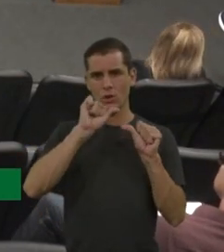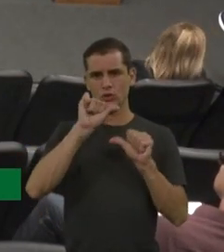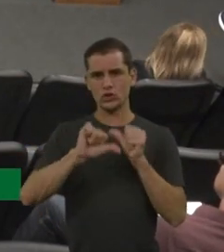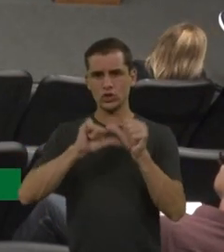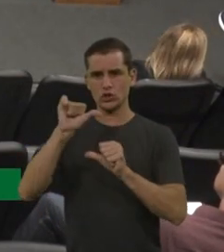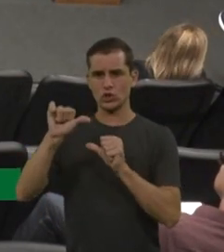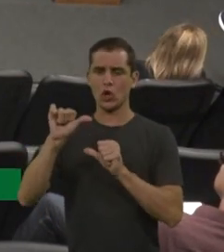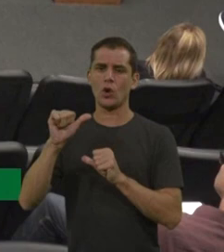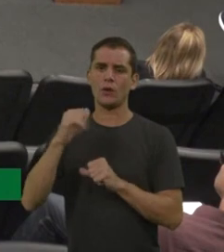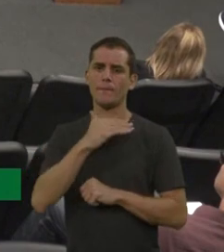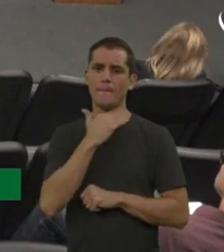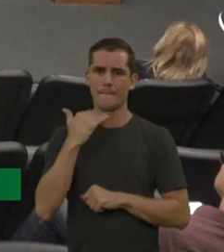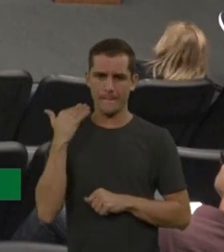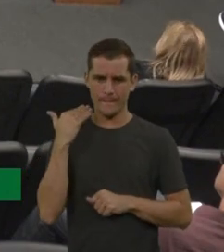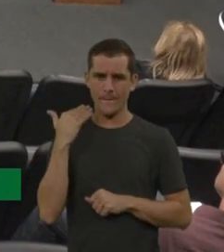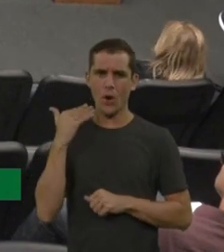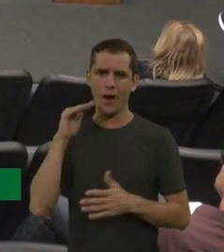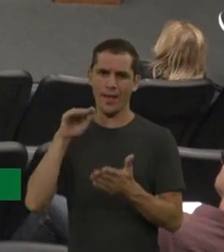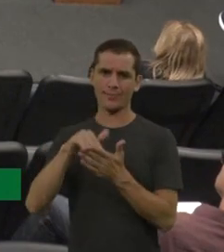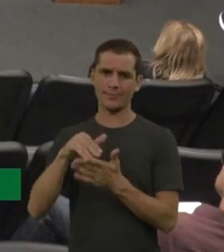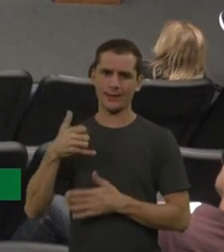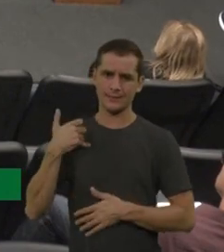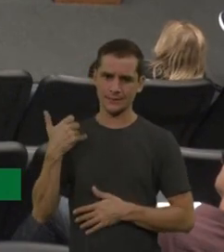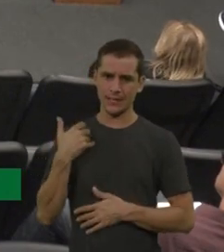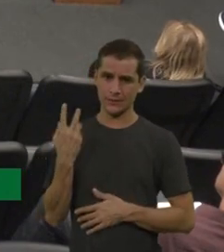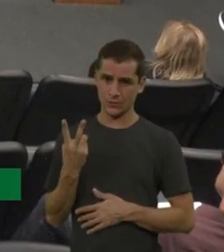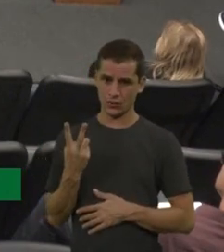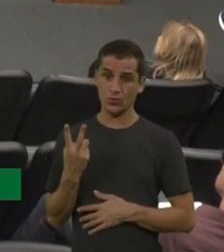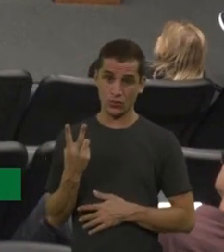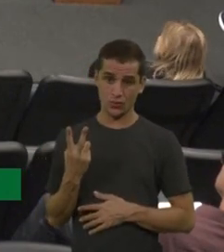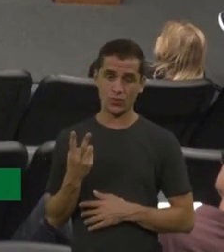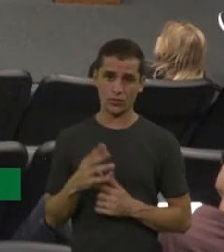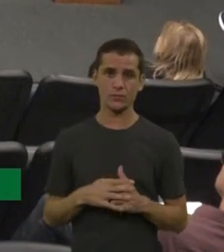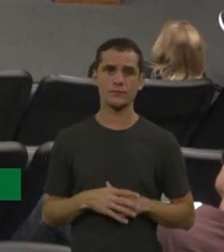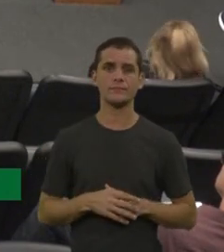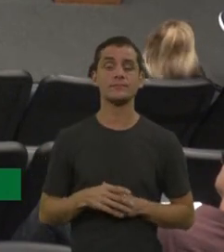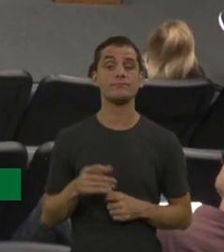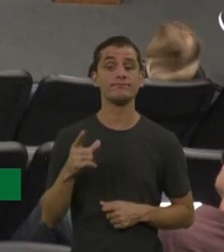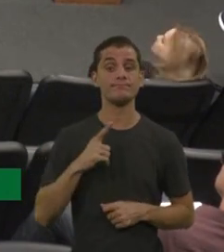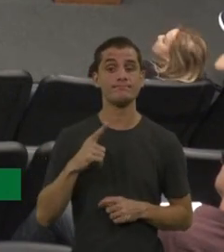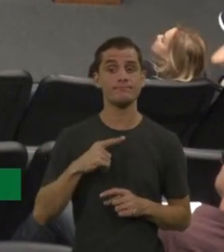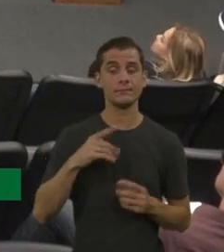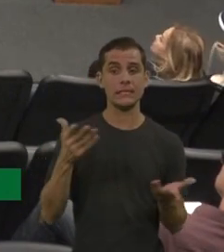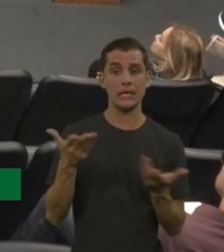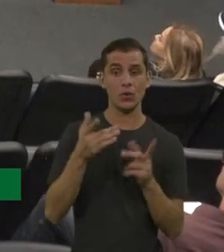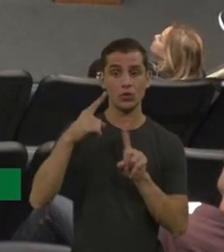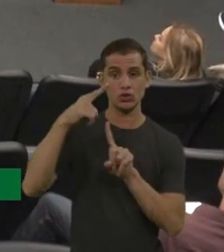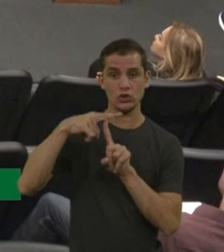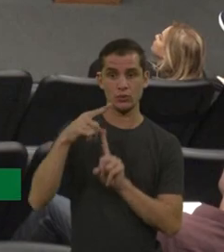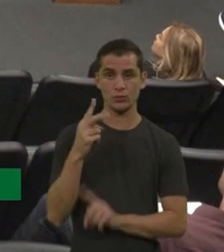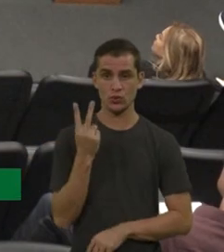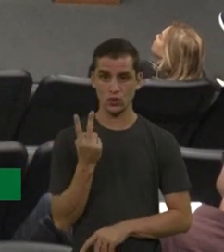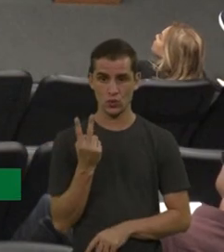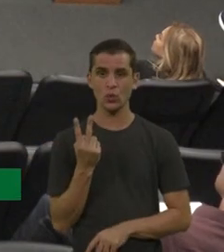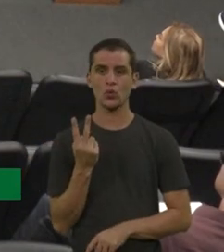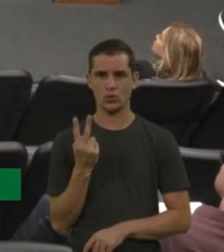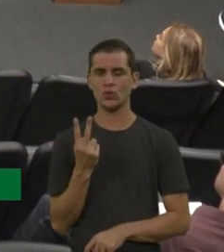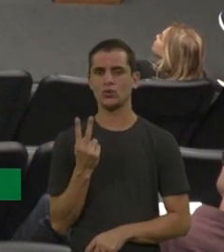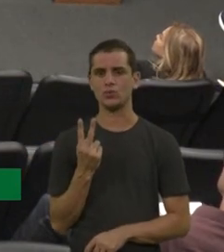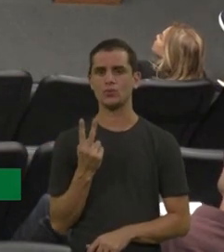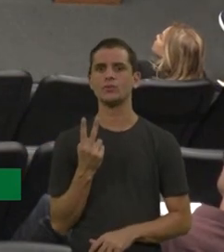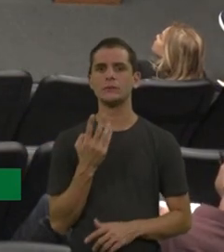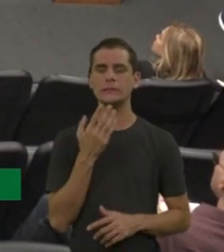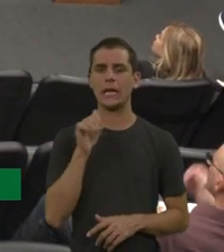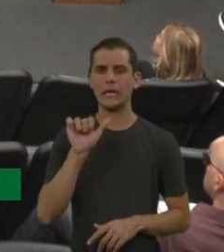anos de idade. Aqui a gente vai ver, então, um quadro de um paciente com um AME tipo 2, então são crianças que vão se